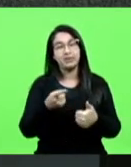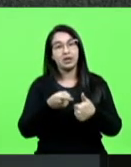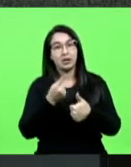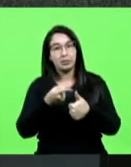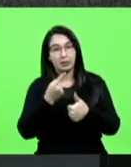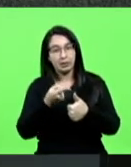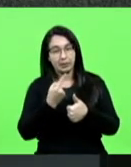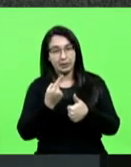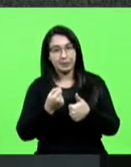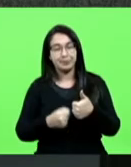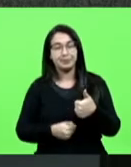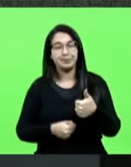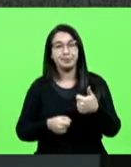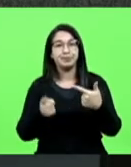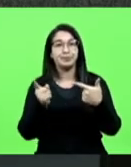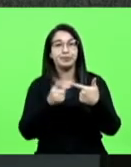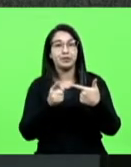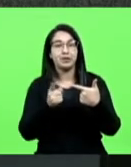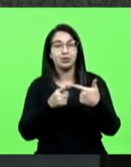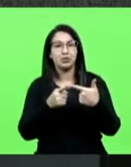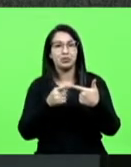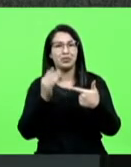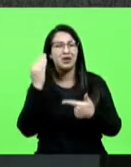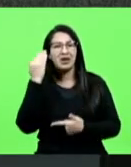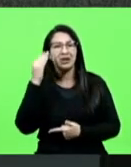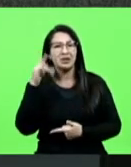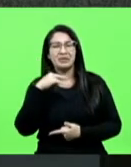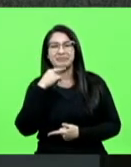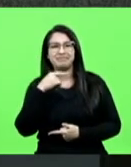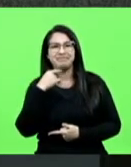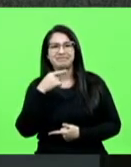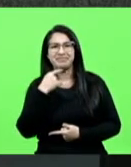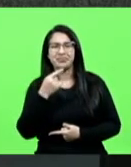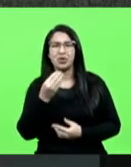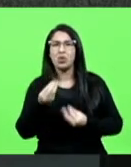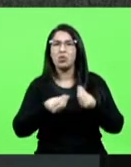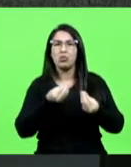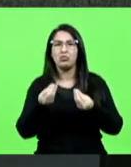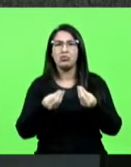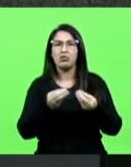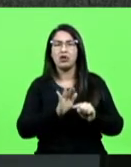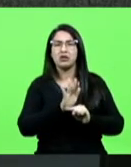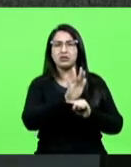faço. Segundo, eu não entendi bem para suprir a